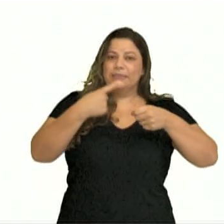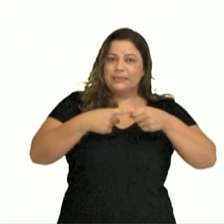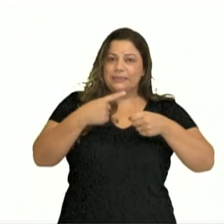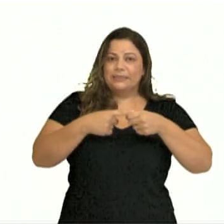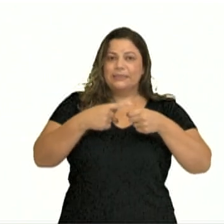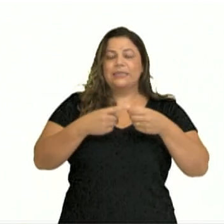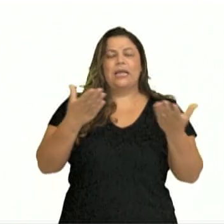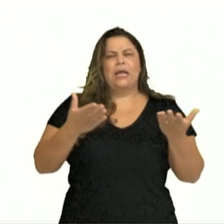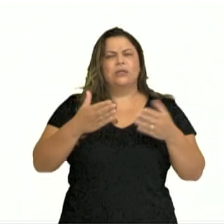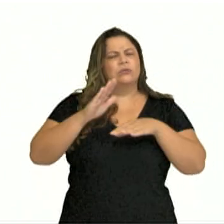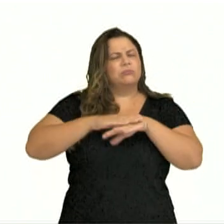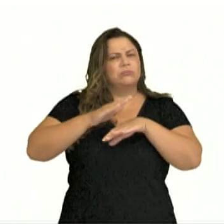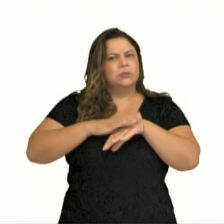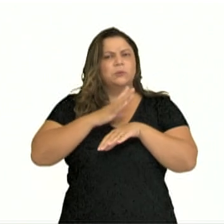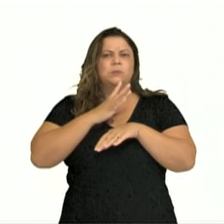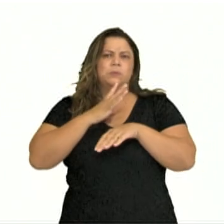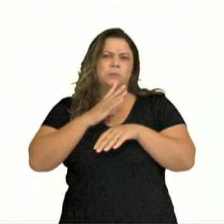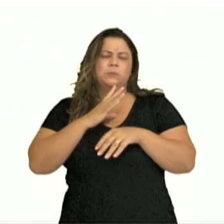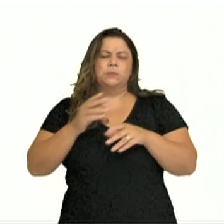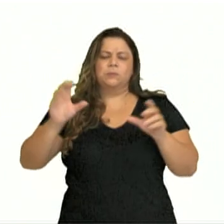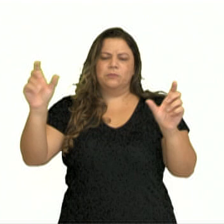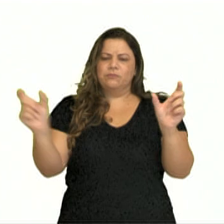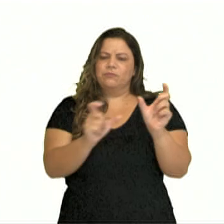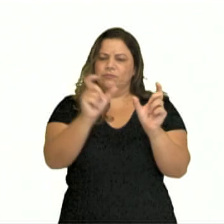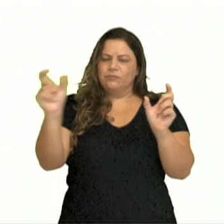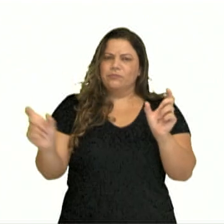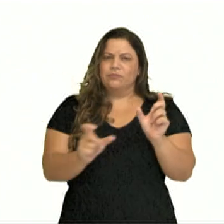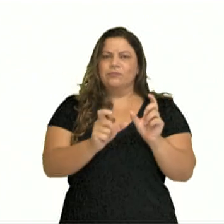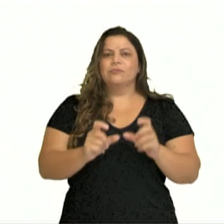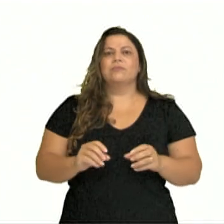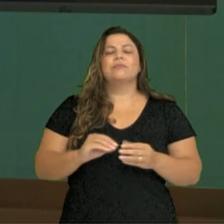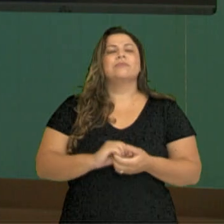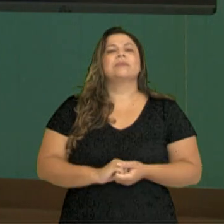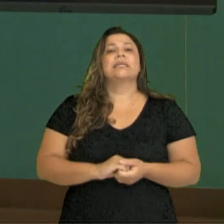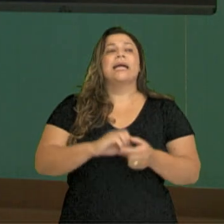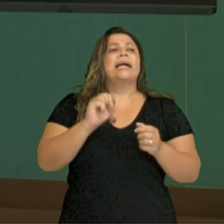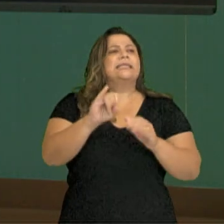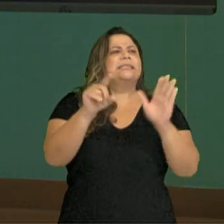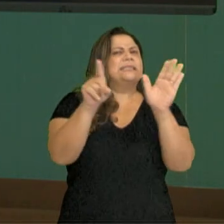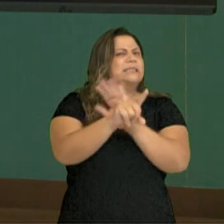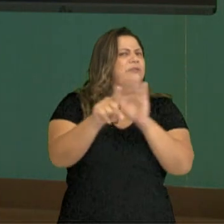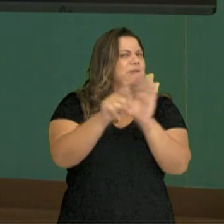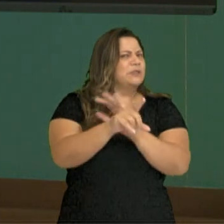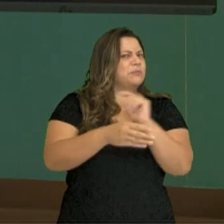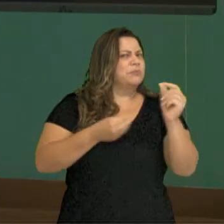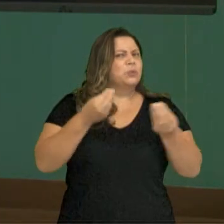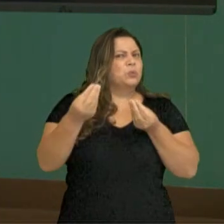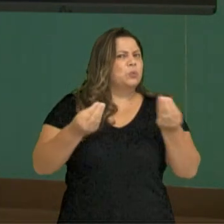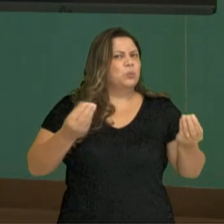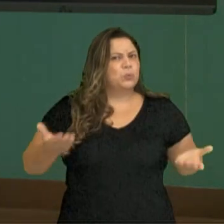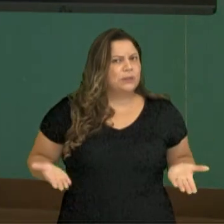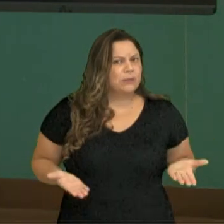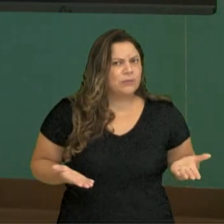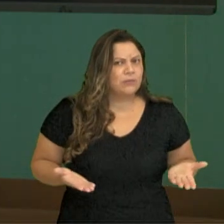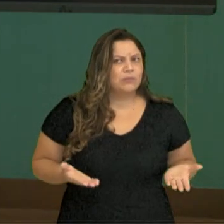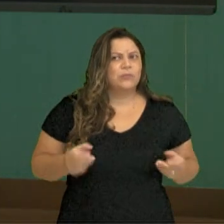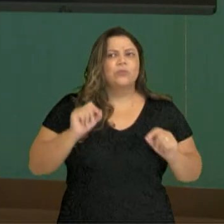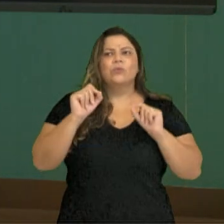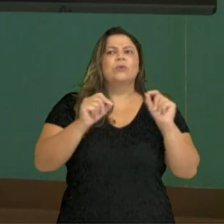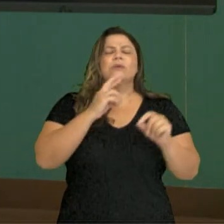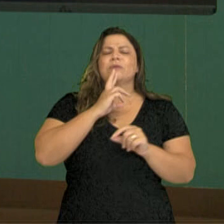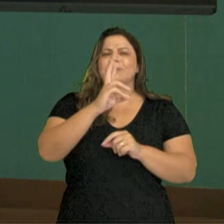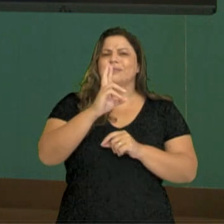mais alguns que você acha interessante. Se tivéssemos perguntas, por exemplo, como essas. O que nós